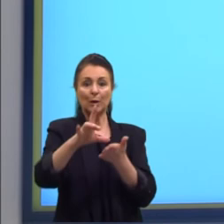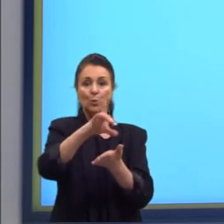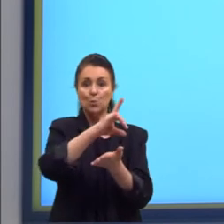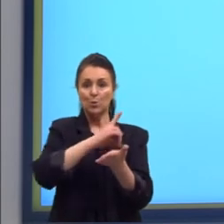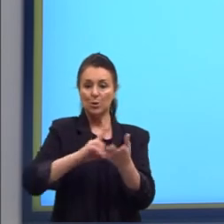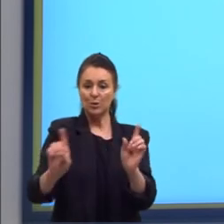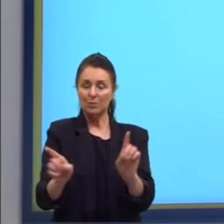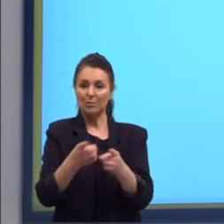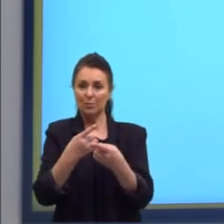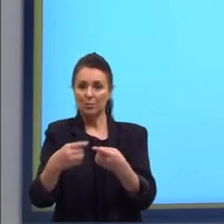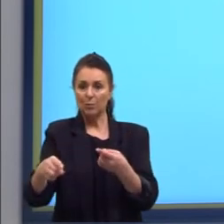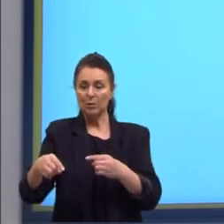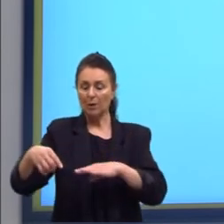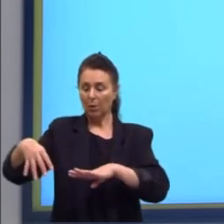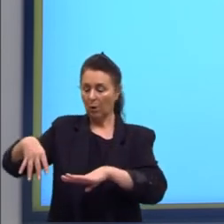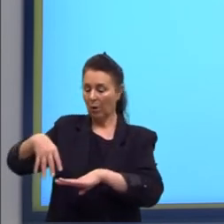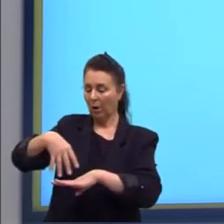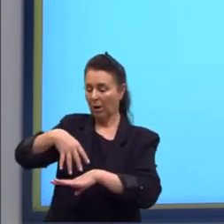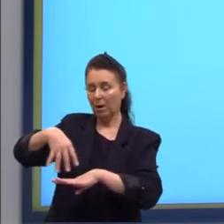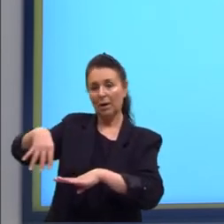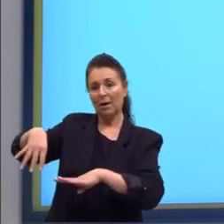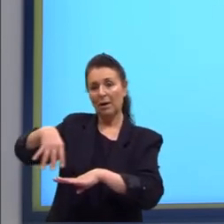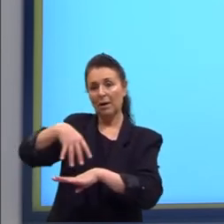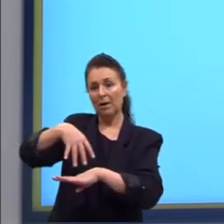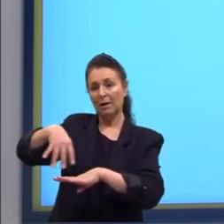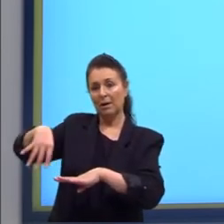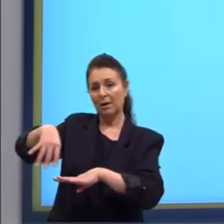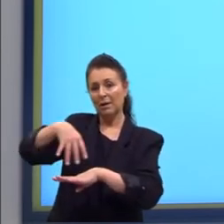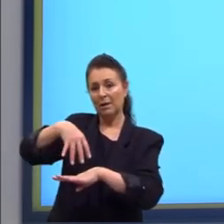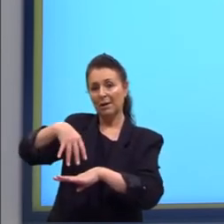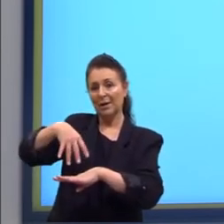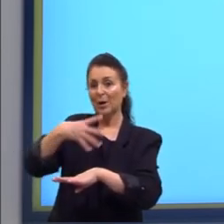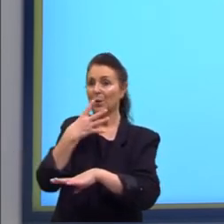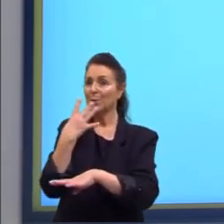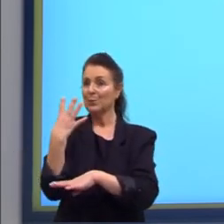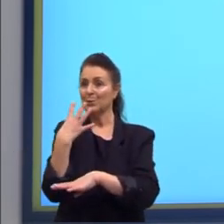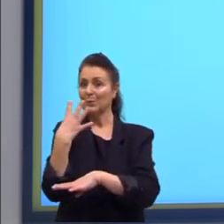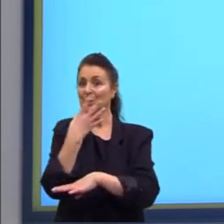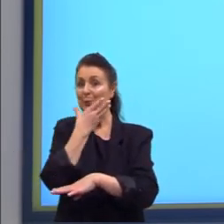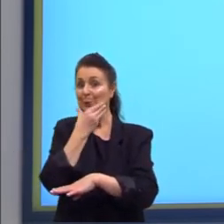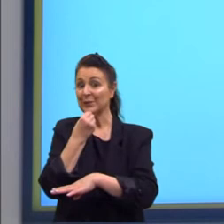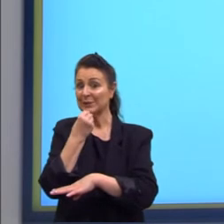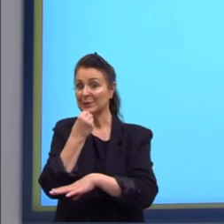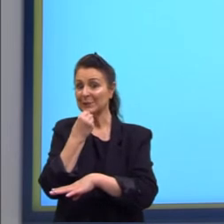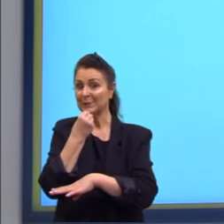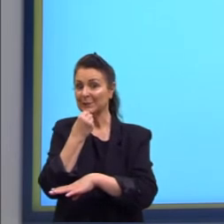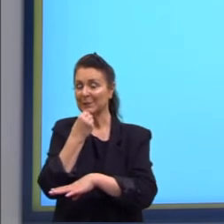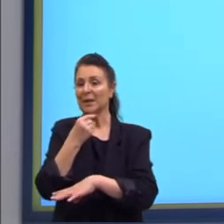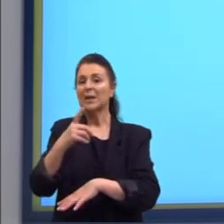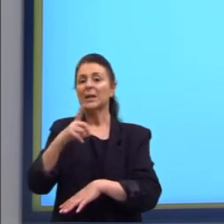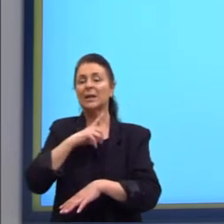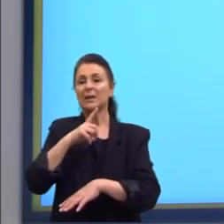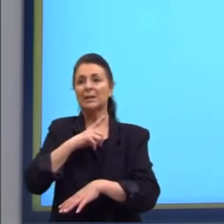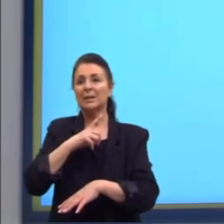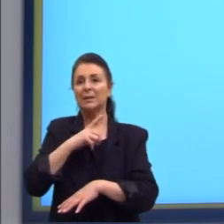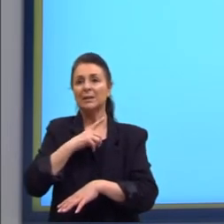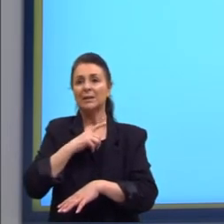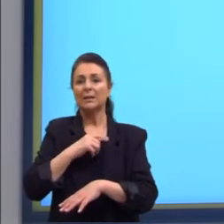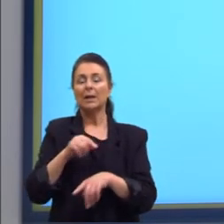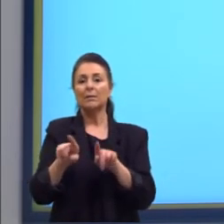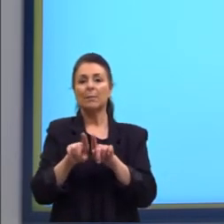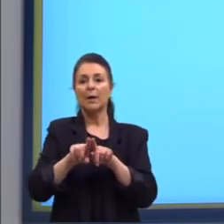eles atravessando essa rua na faixa de segurança. E aqui a gente tem os